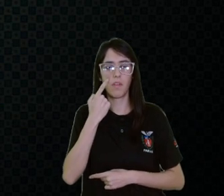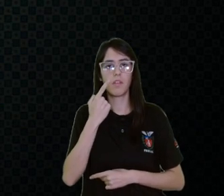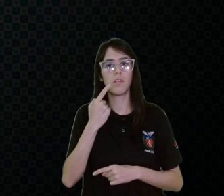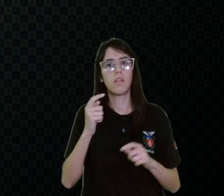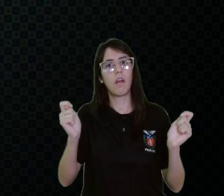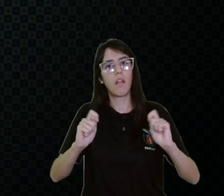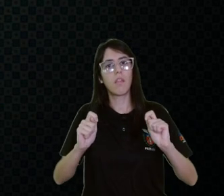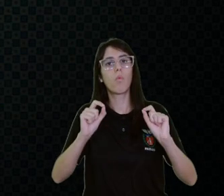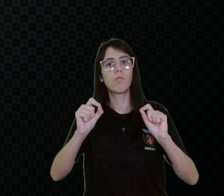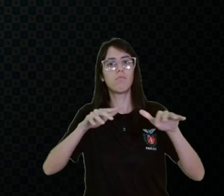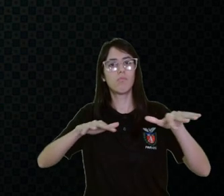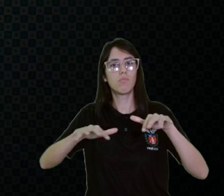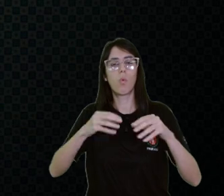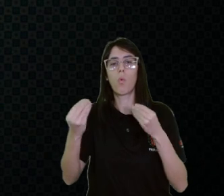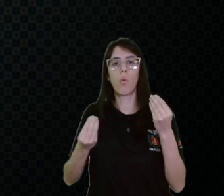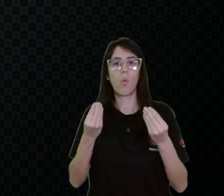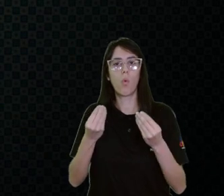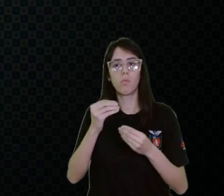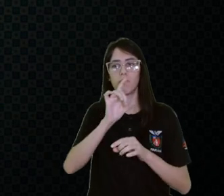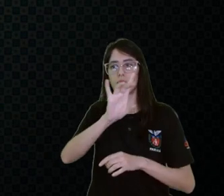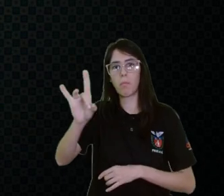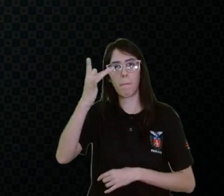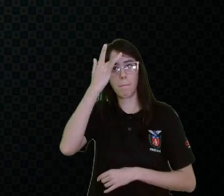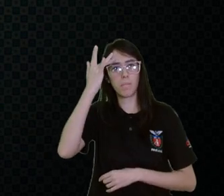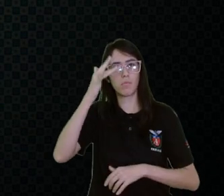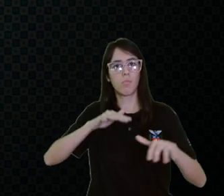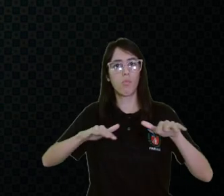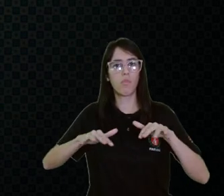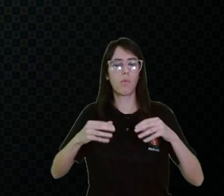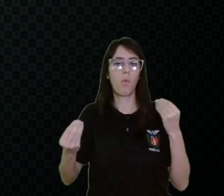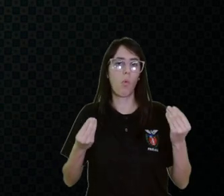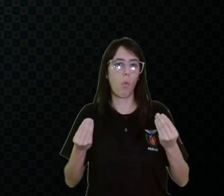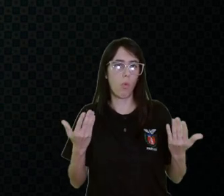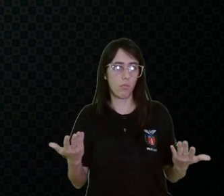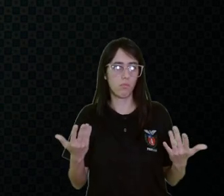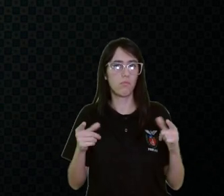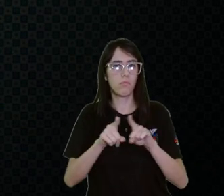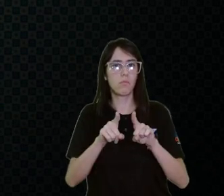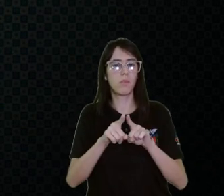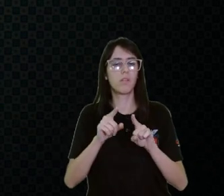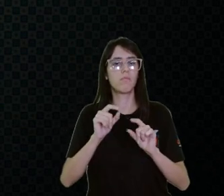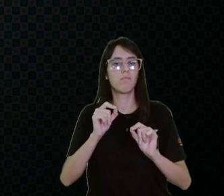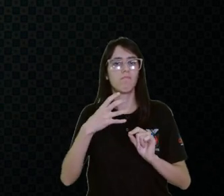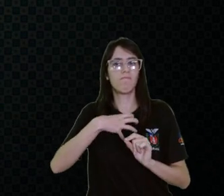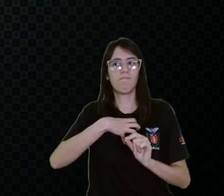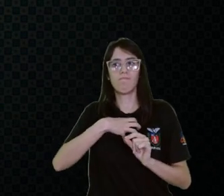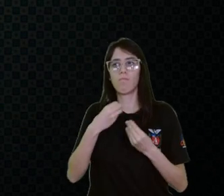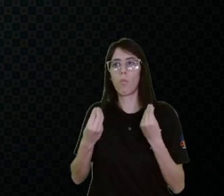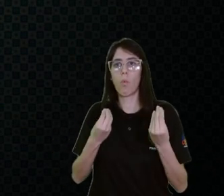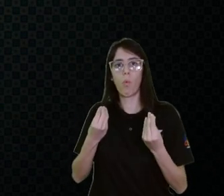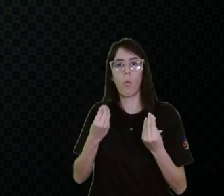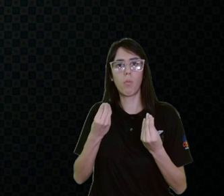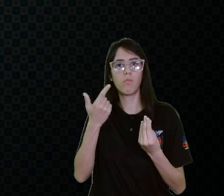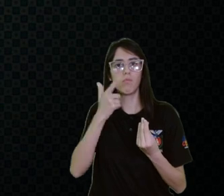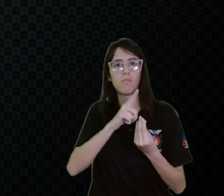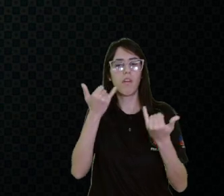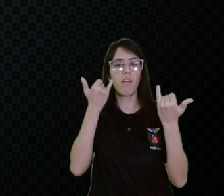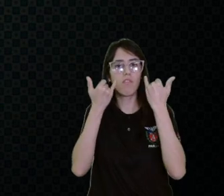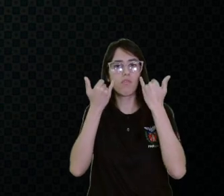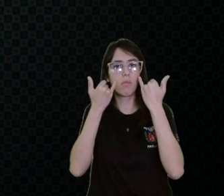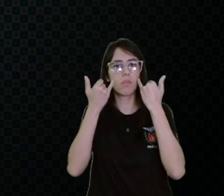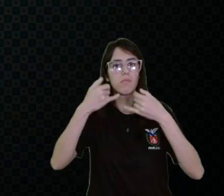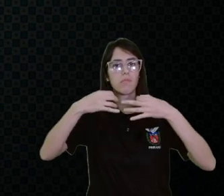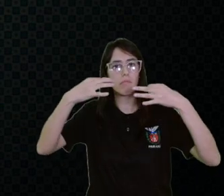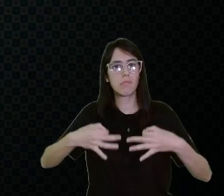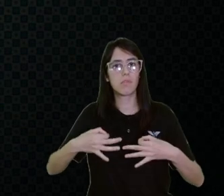mobilidade, o desempenho de vida nesse contexto físico. A orientabilidade. As informações necessárias para o uso e para o